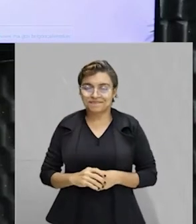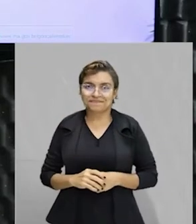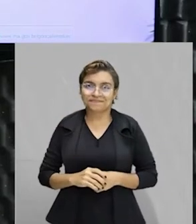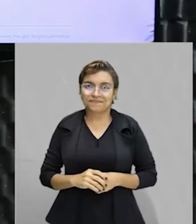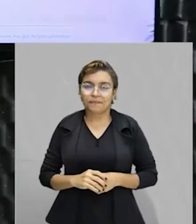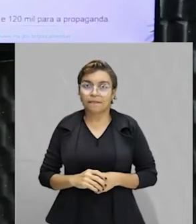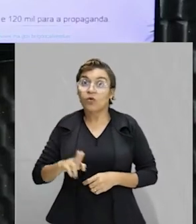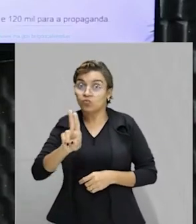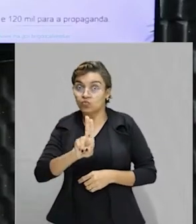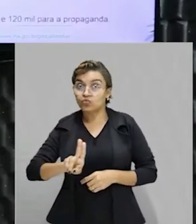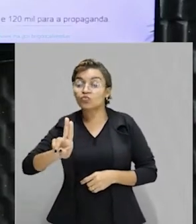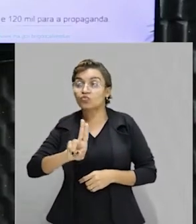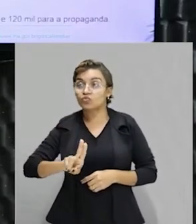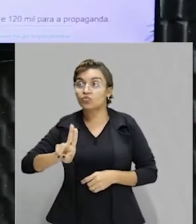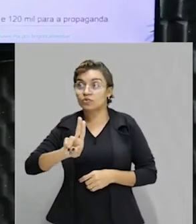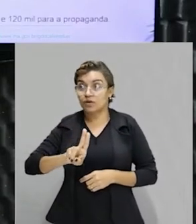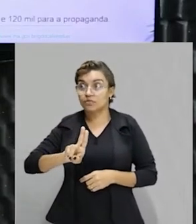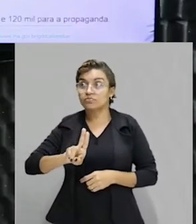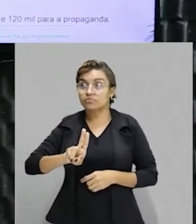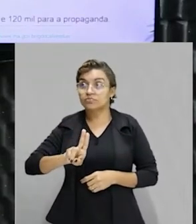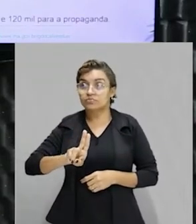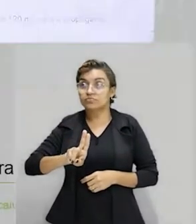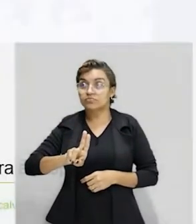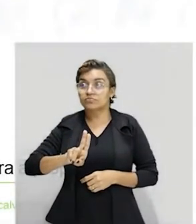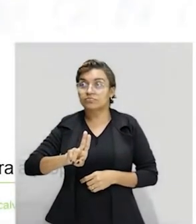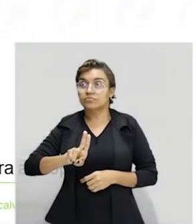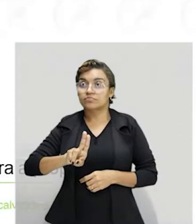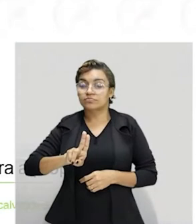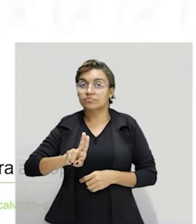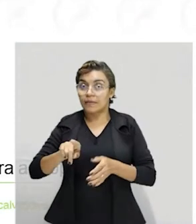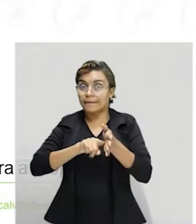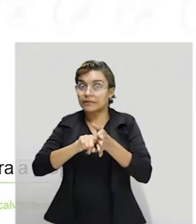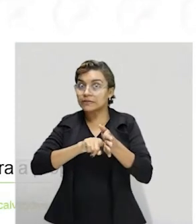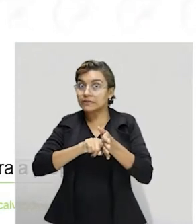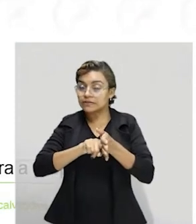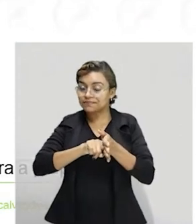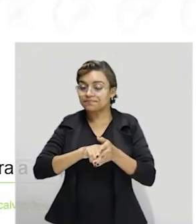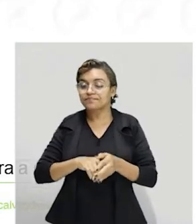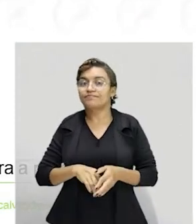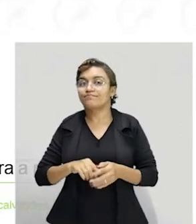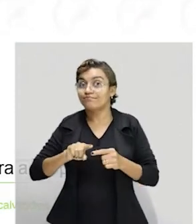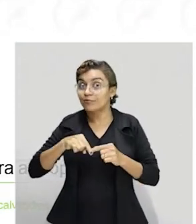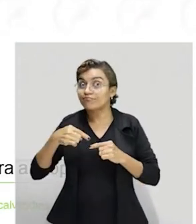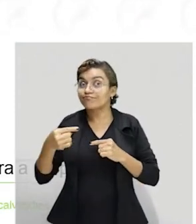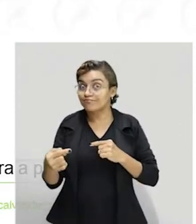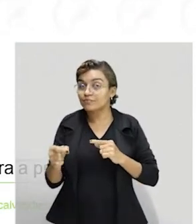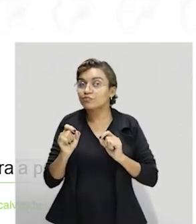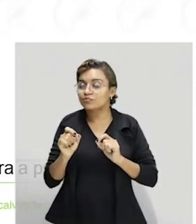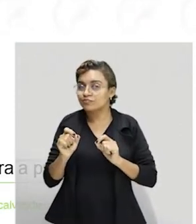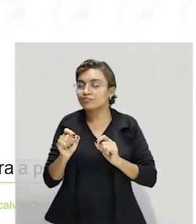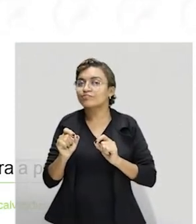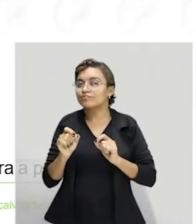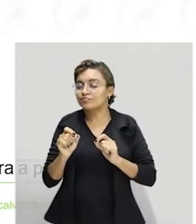alocado, tá, é a informação que foi alocada para a pesquisa e, consequentemente, quando eu faço